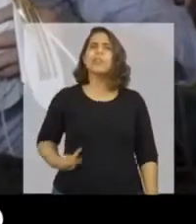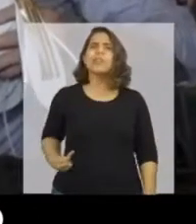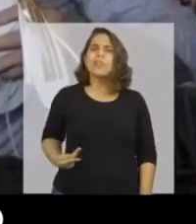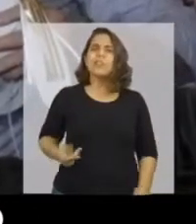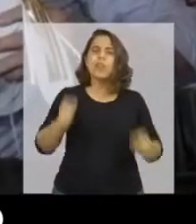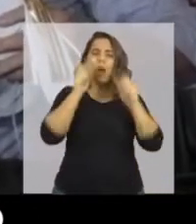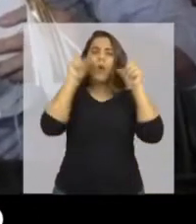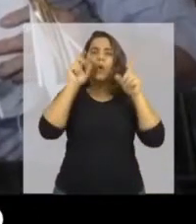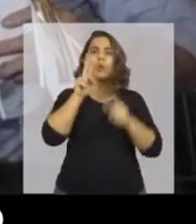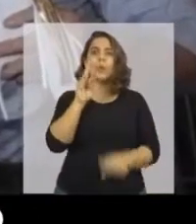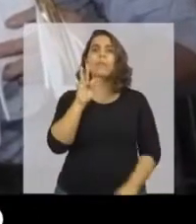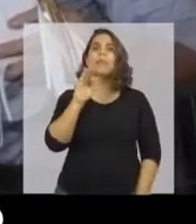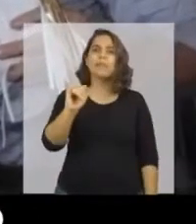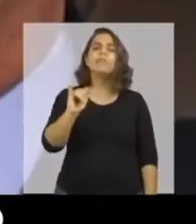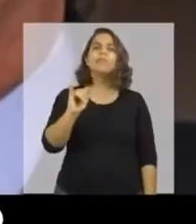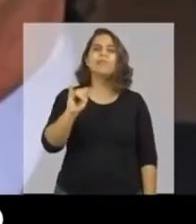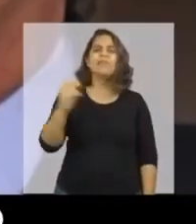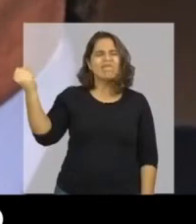Aleluia